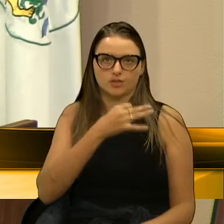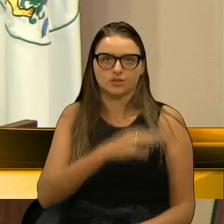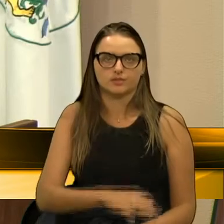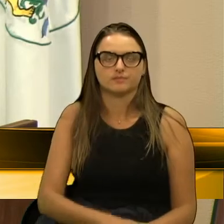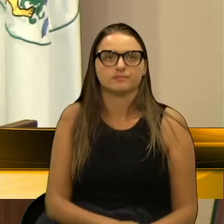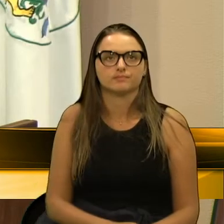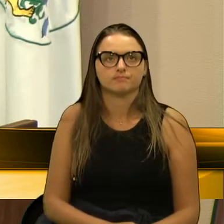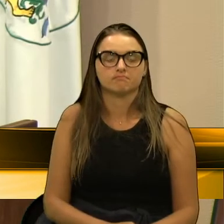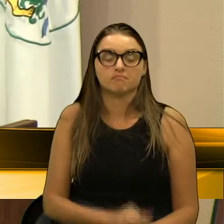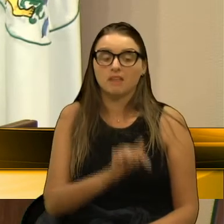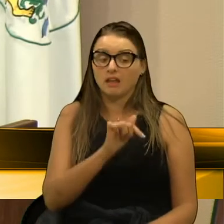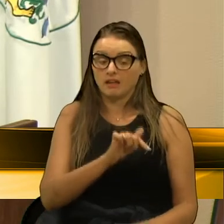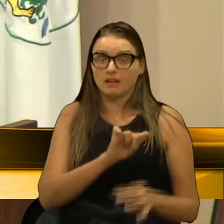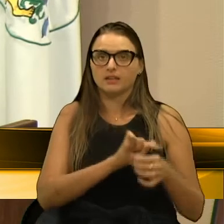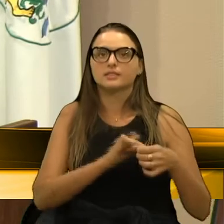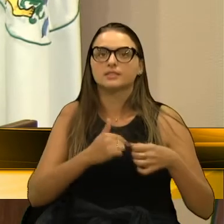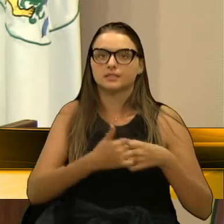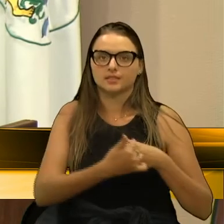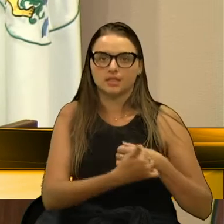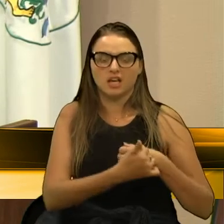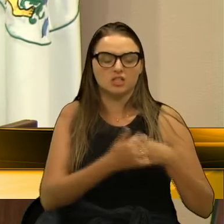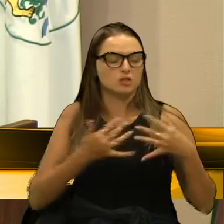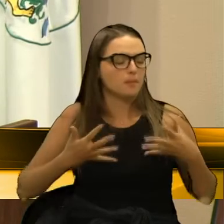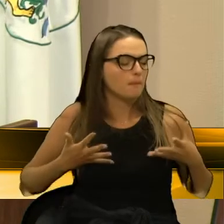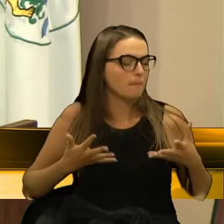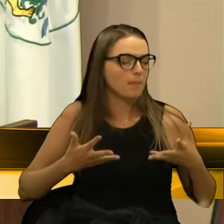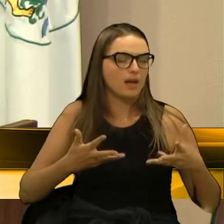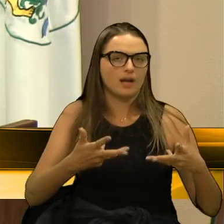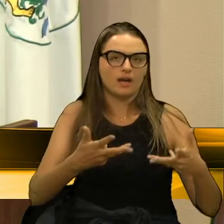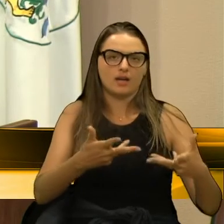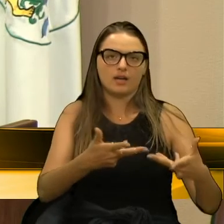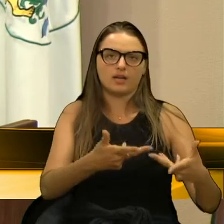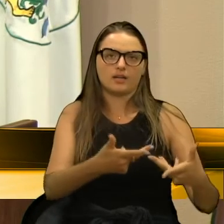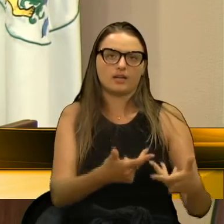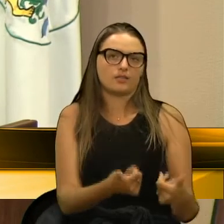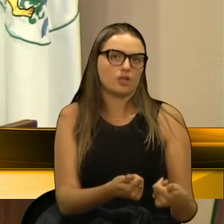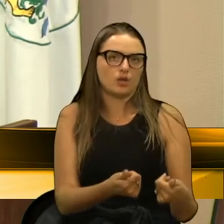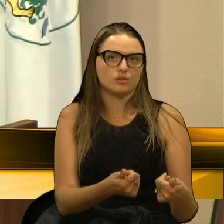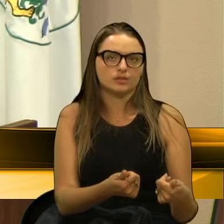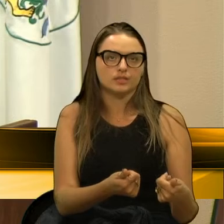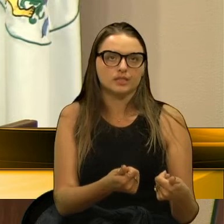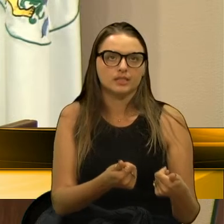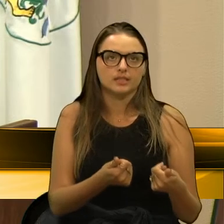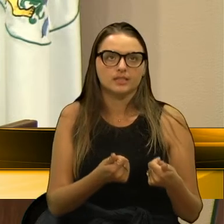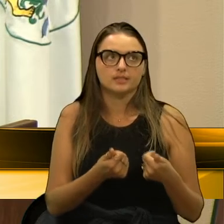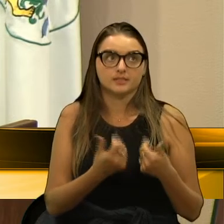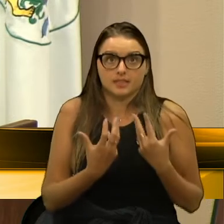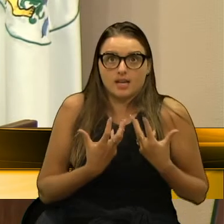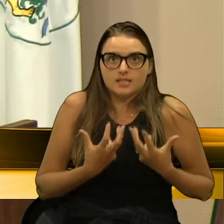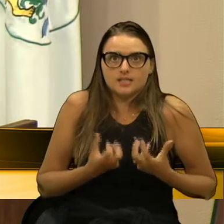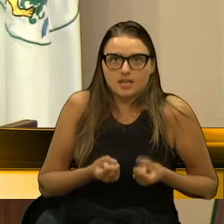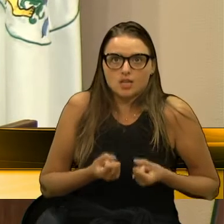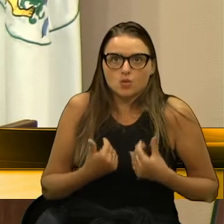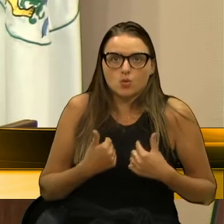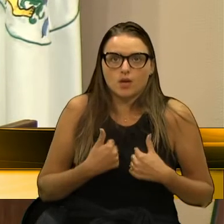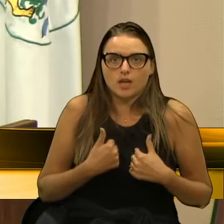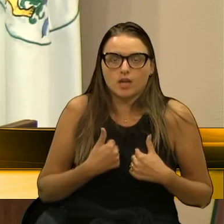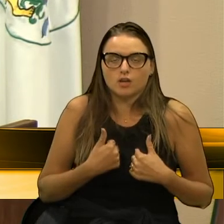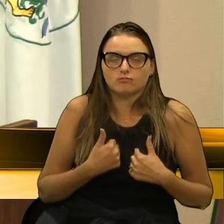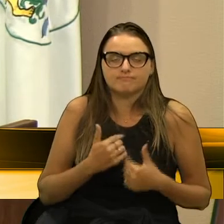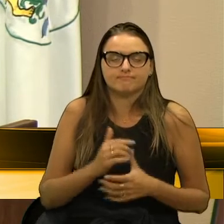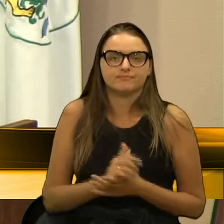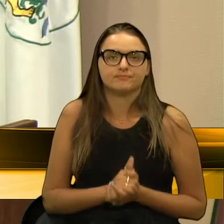Essa cidade maravilhosa que me acolheu de braços